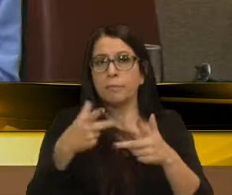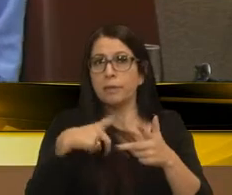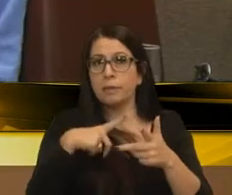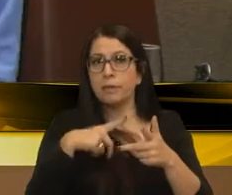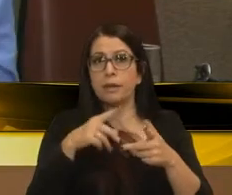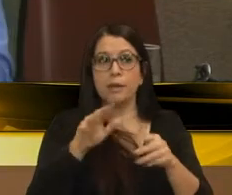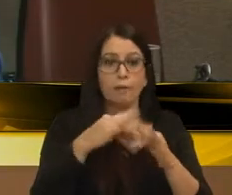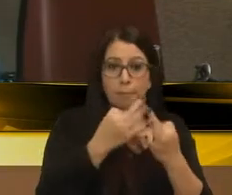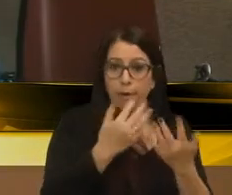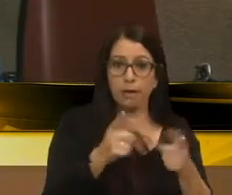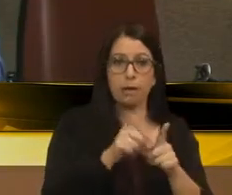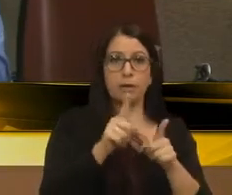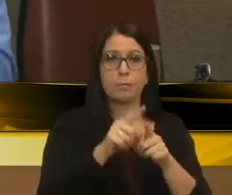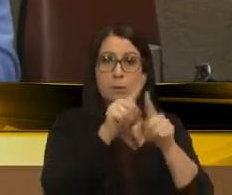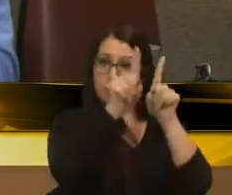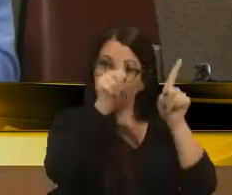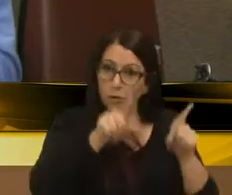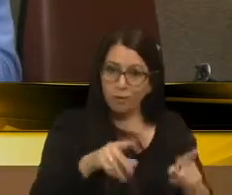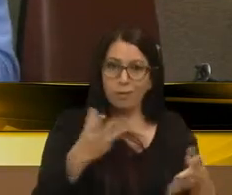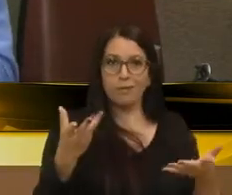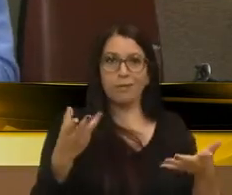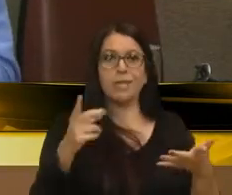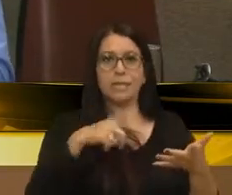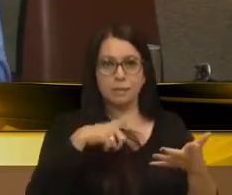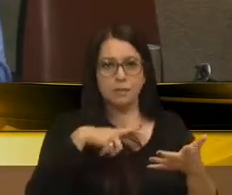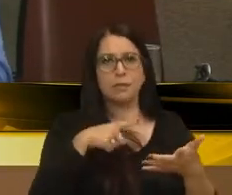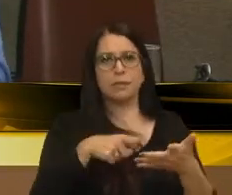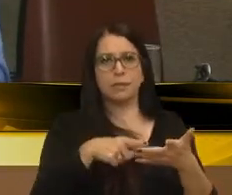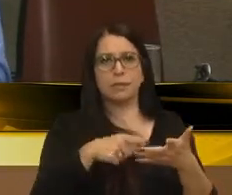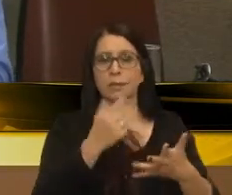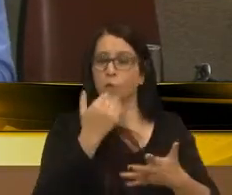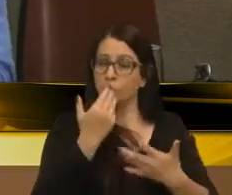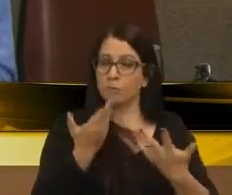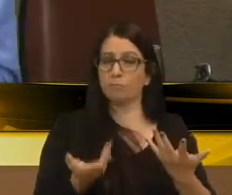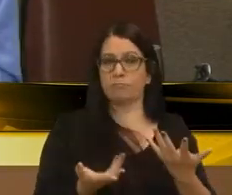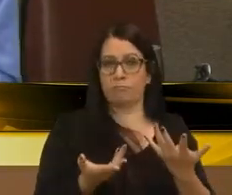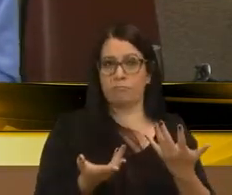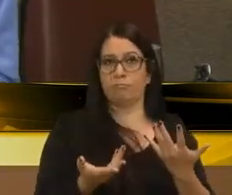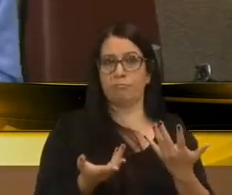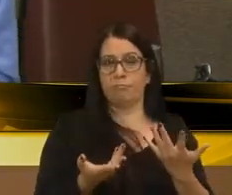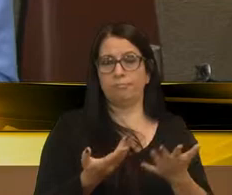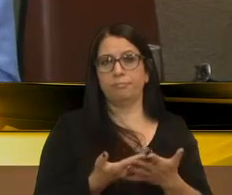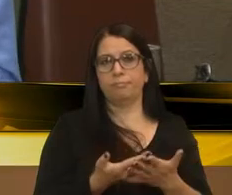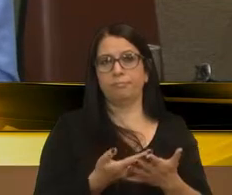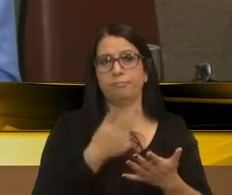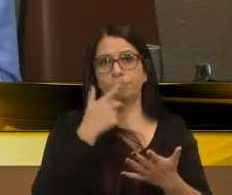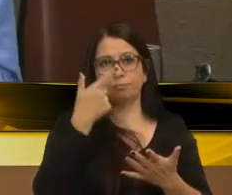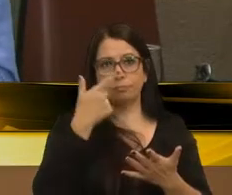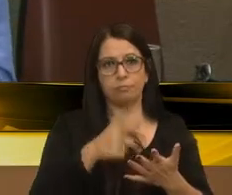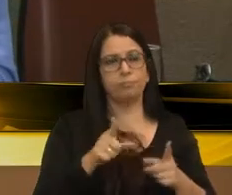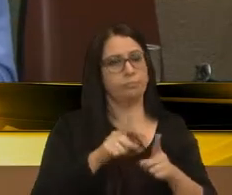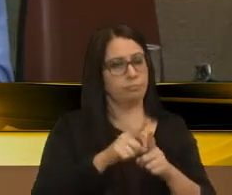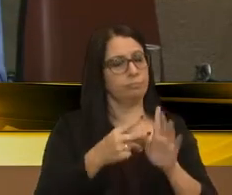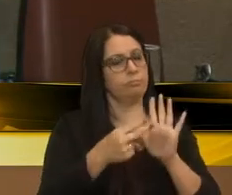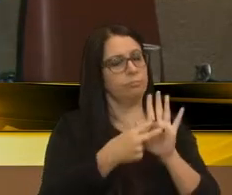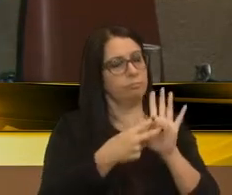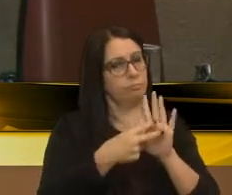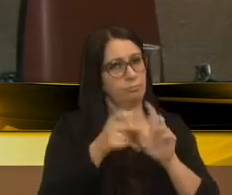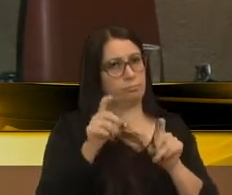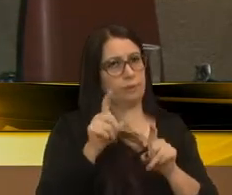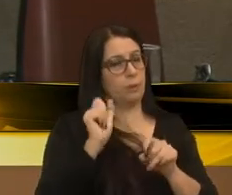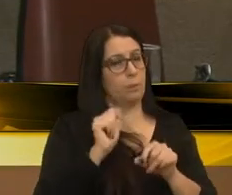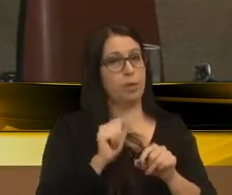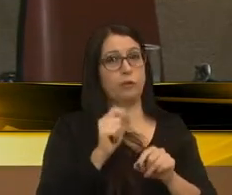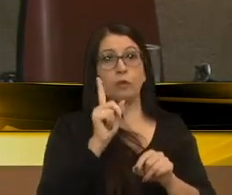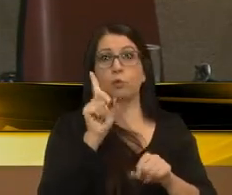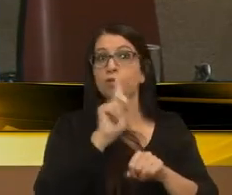a família e, muitas vezes, os funcionários, ele tem que ter o seu alimento, então, e, repito aqui, tem que dar uma atenção especial, ele não pode